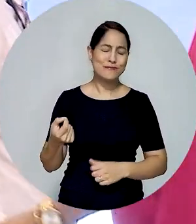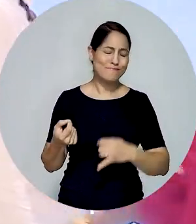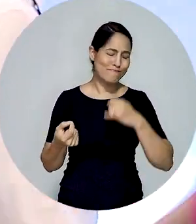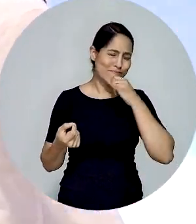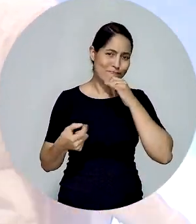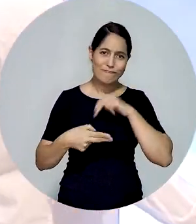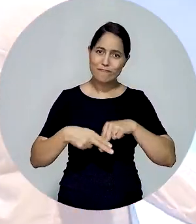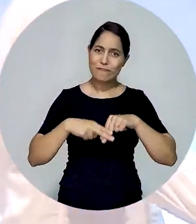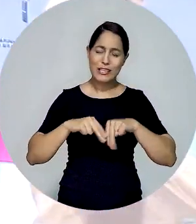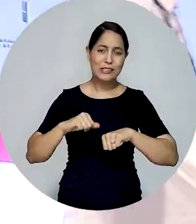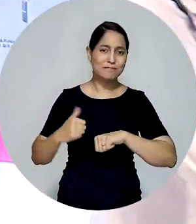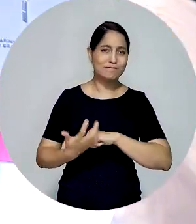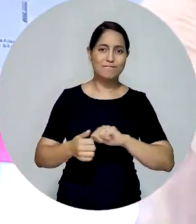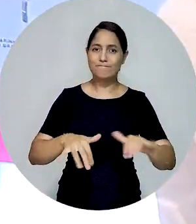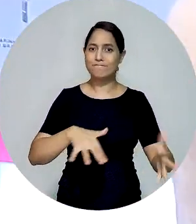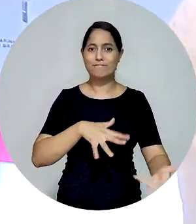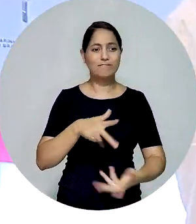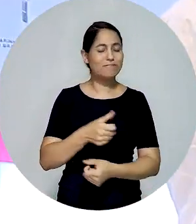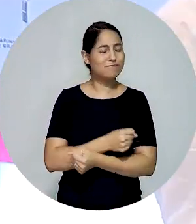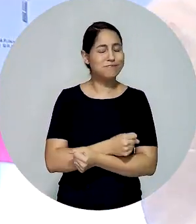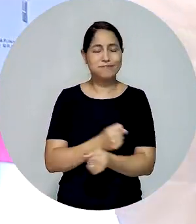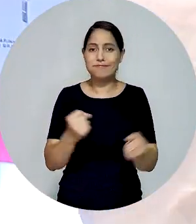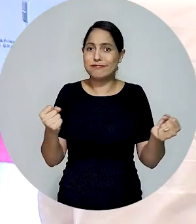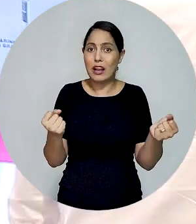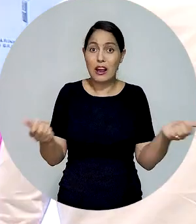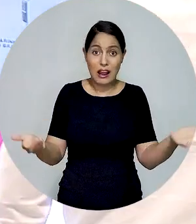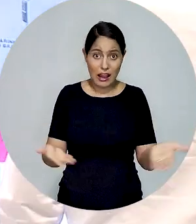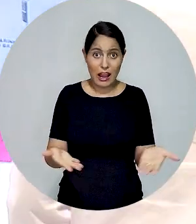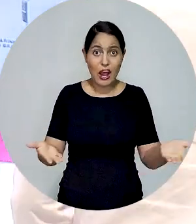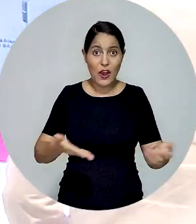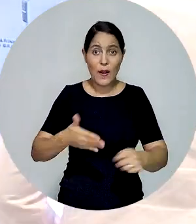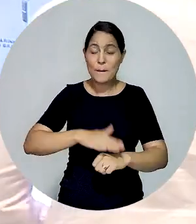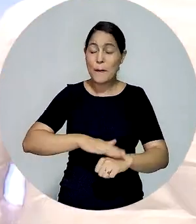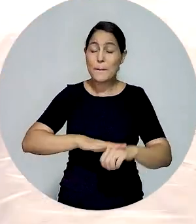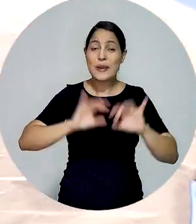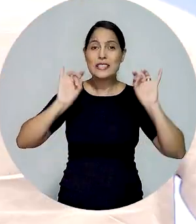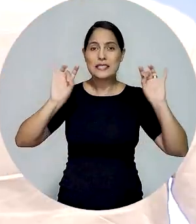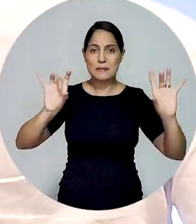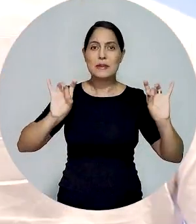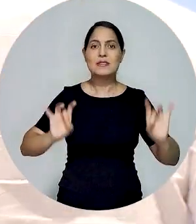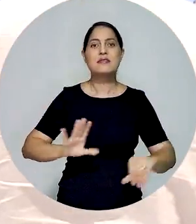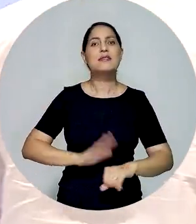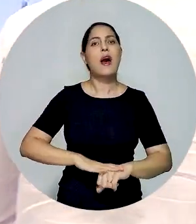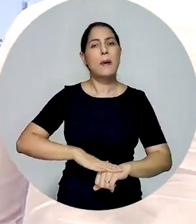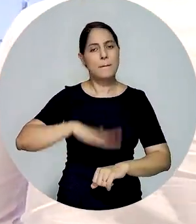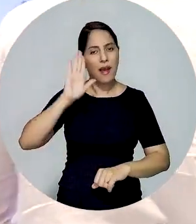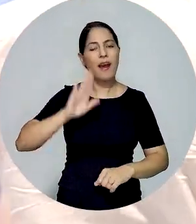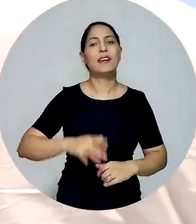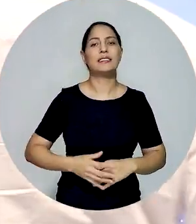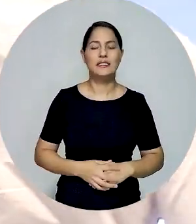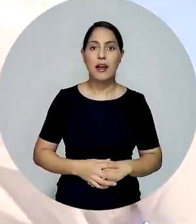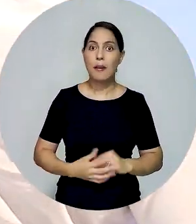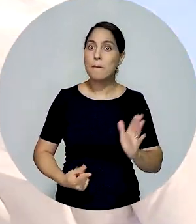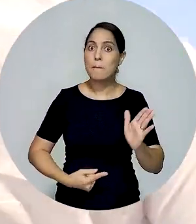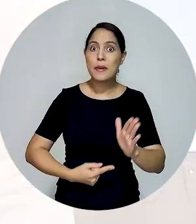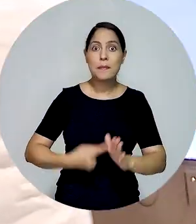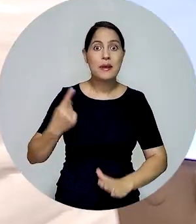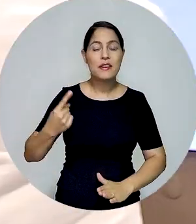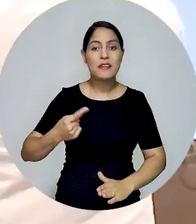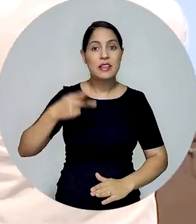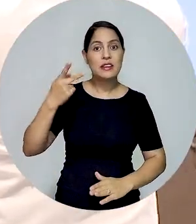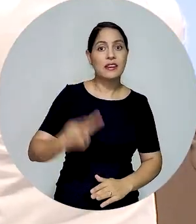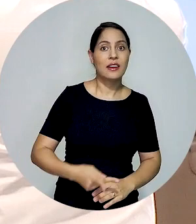acontecido em 2020, mas infelizmente, por causa da pandemia, não foi possível, faz com que esse momento seja ainda mais especial.